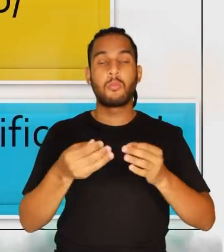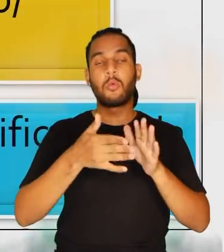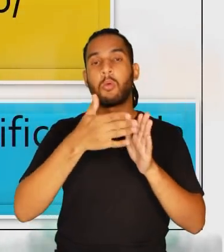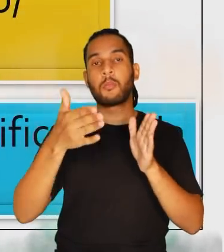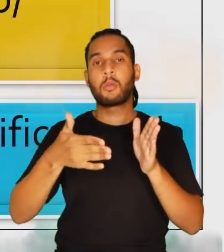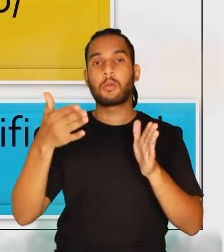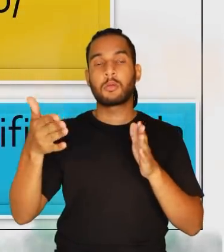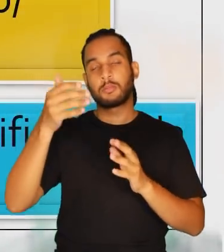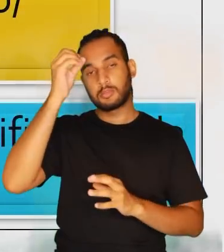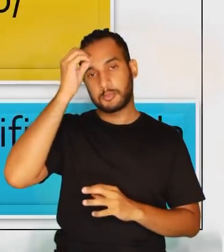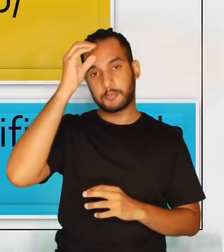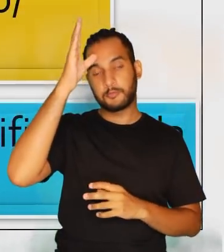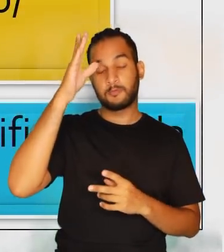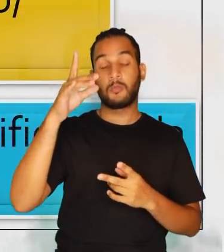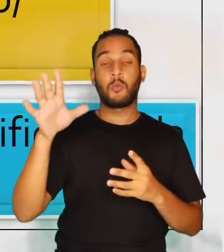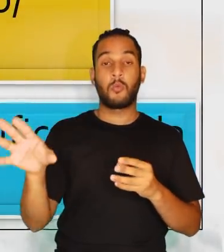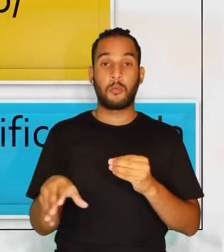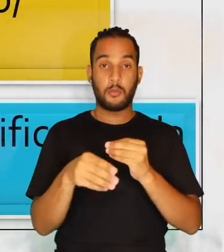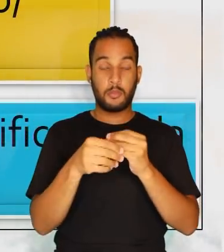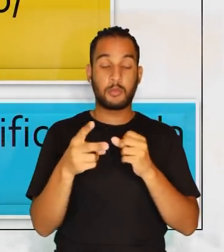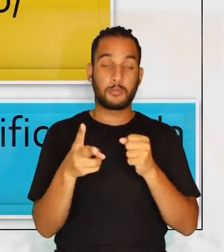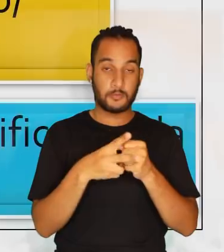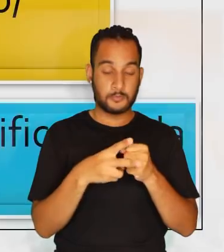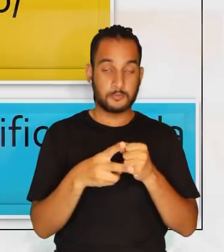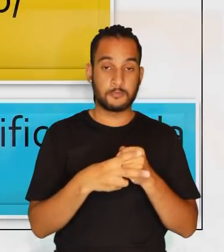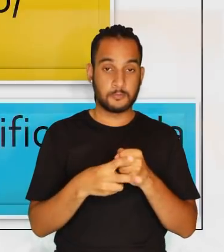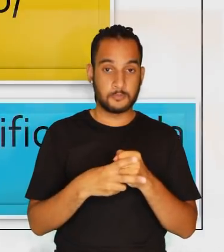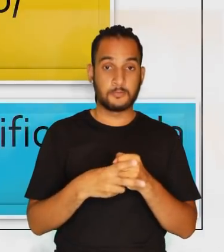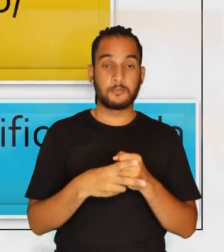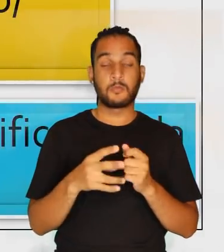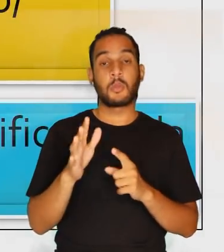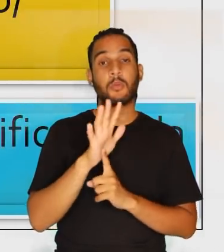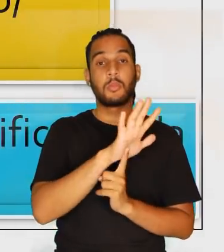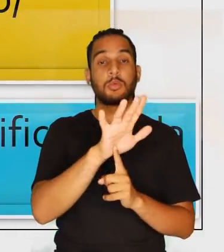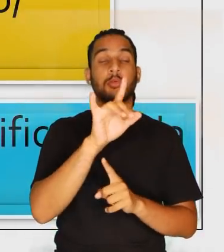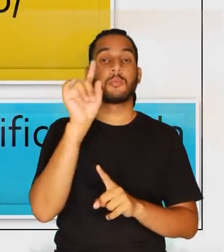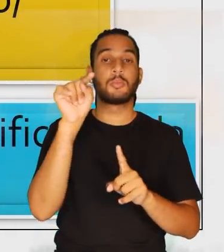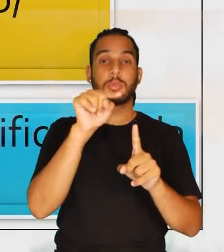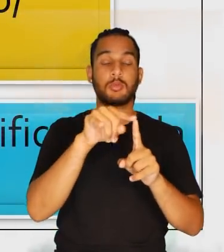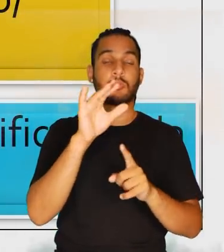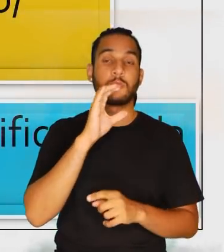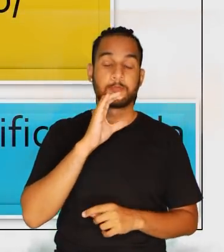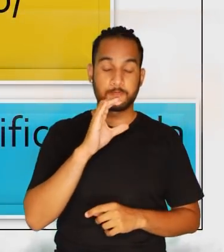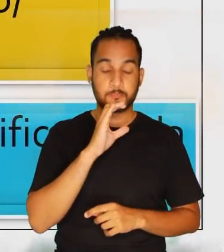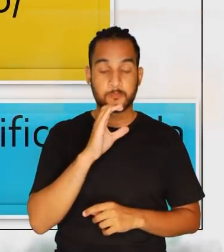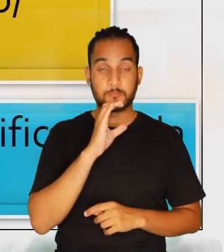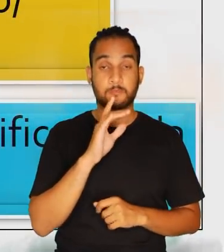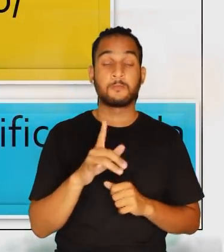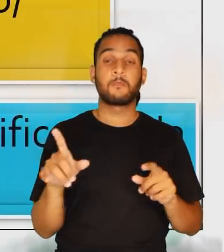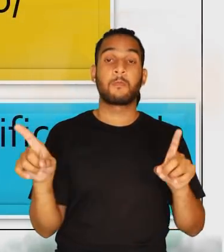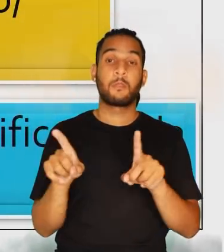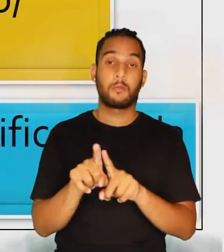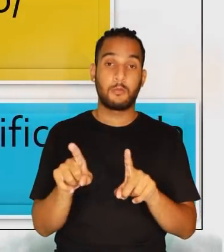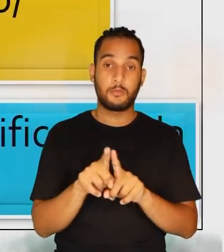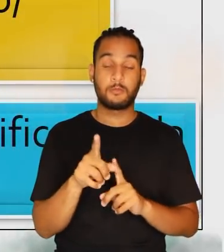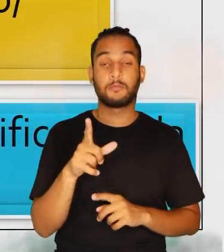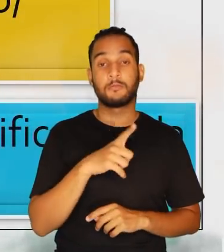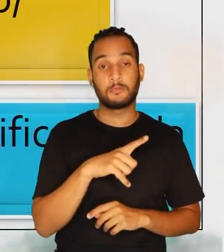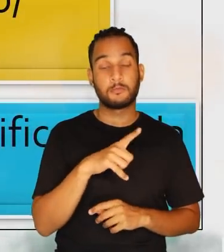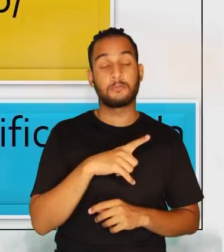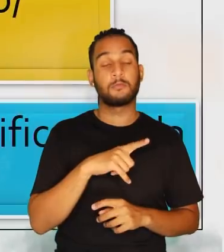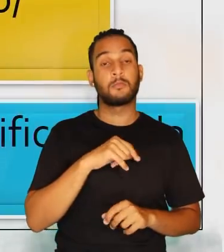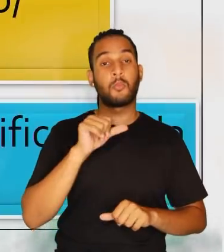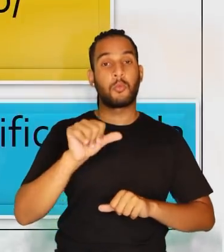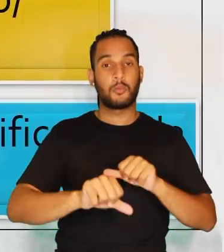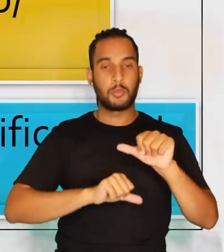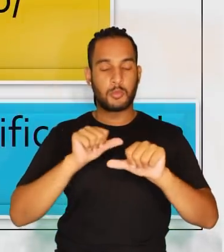o processo cognitivo, um complemento do verbo que vai indicar aqui o objeto de conhecimento e nós temos